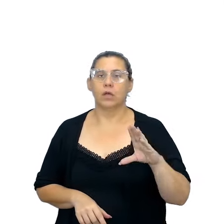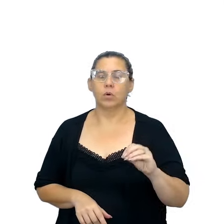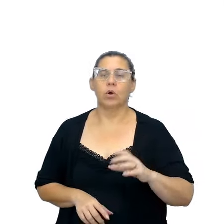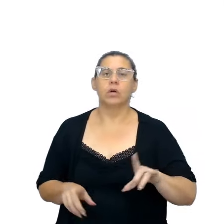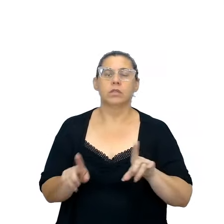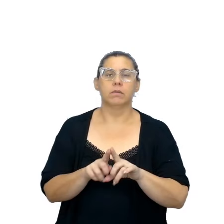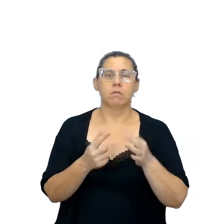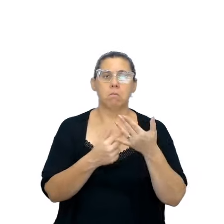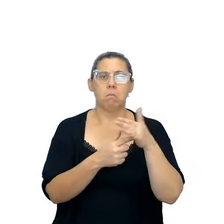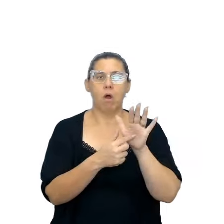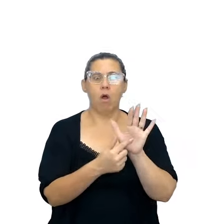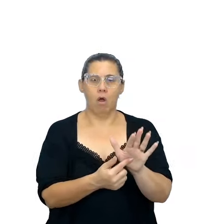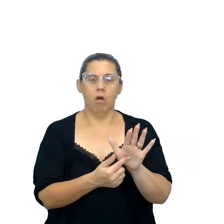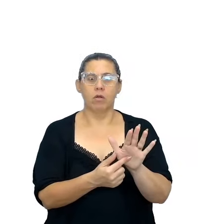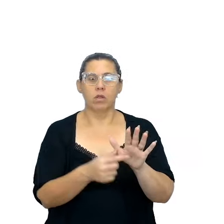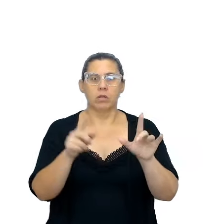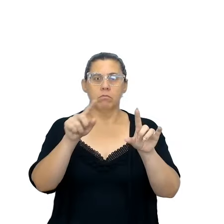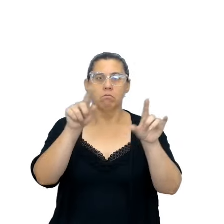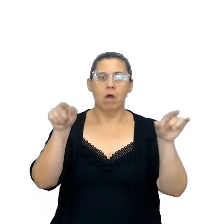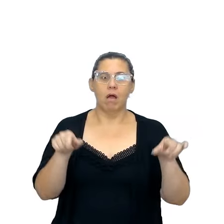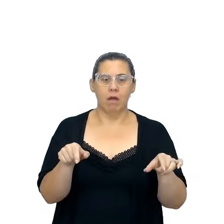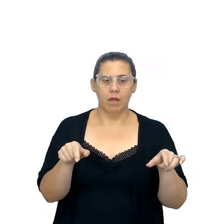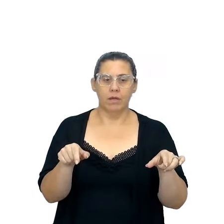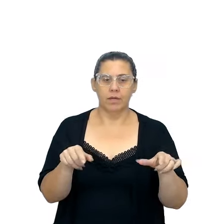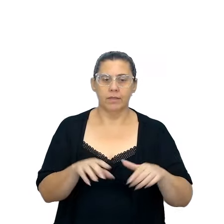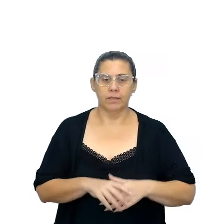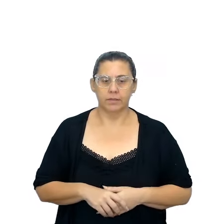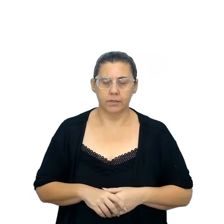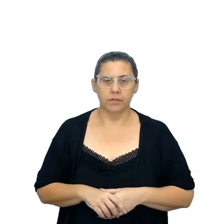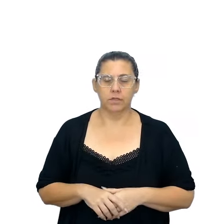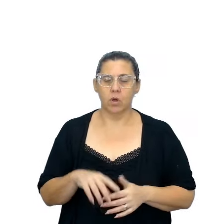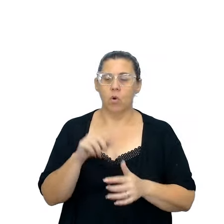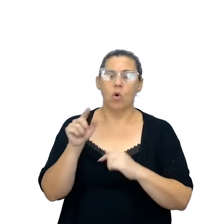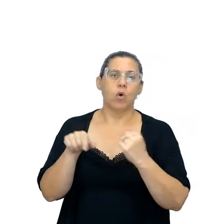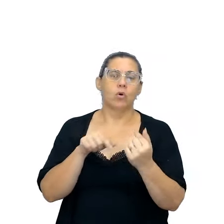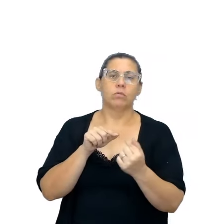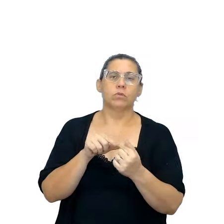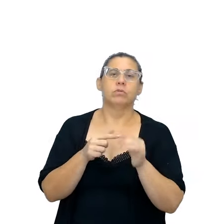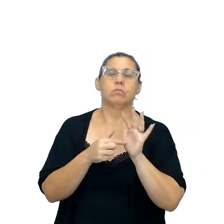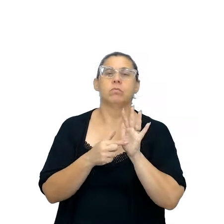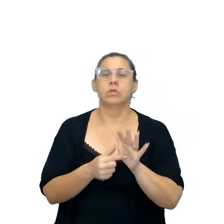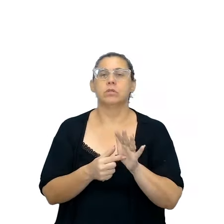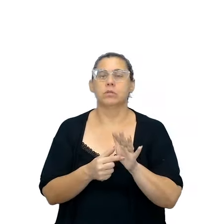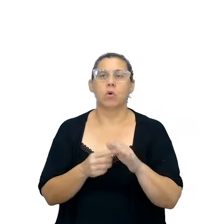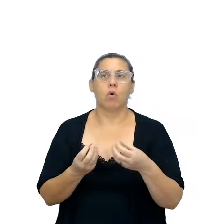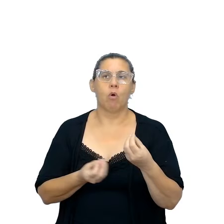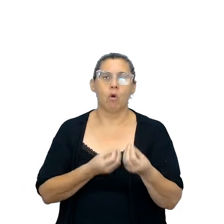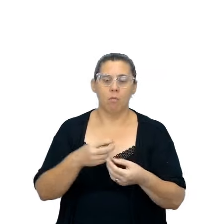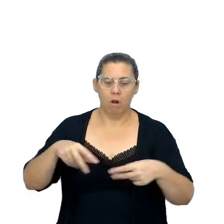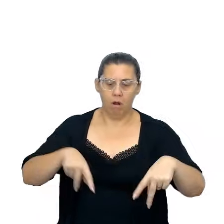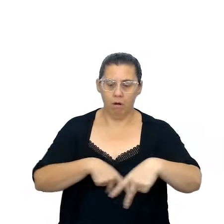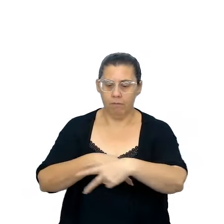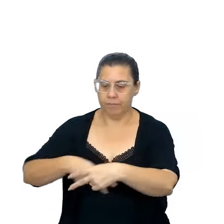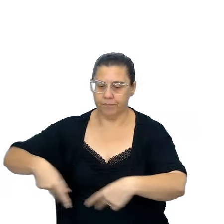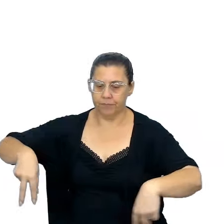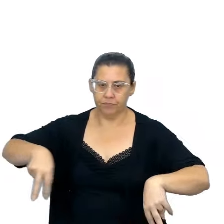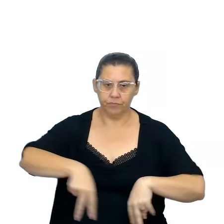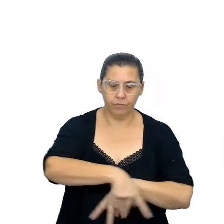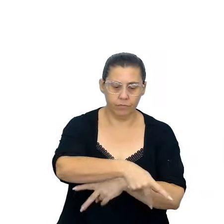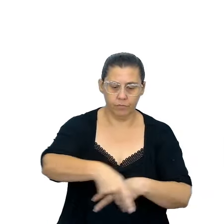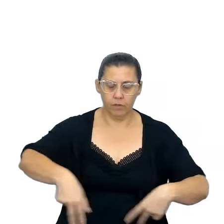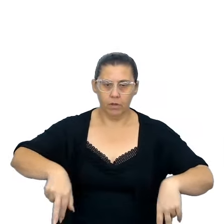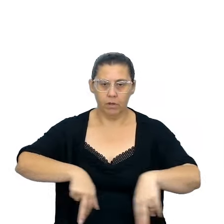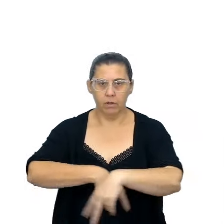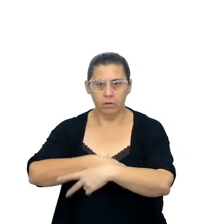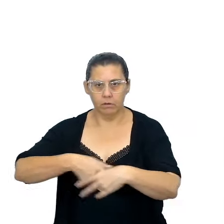e colocada entre parênteses. As rubricas objetivas, elas referem-se à movimentação dos atores, descrevem